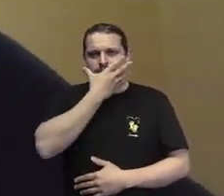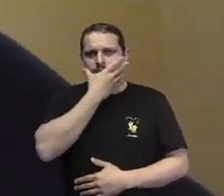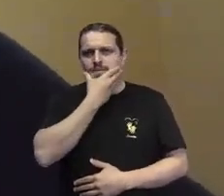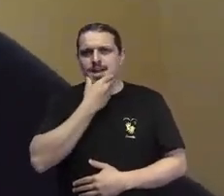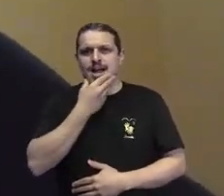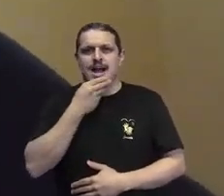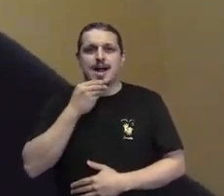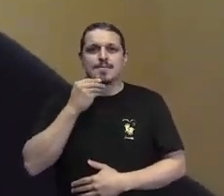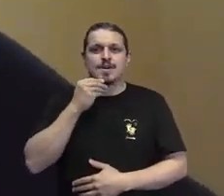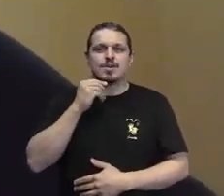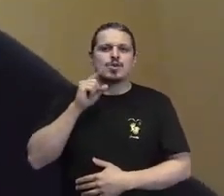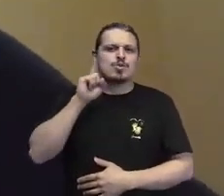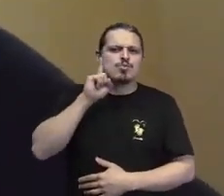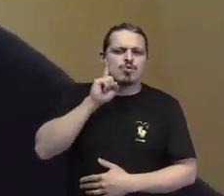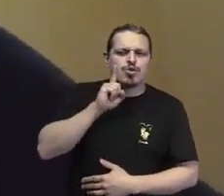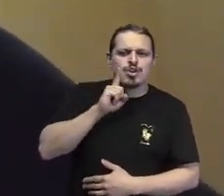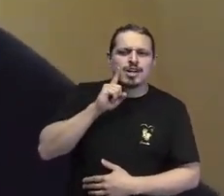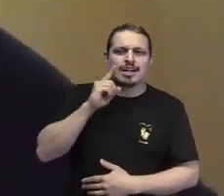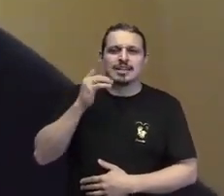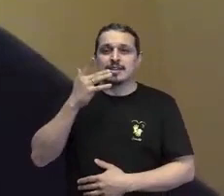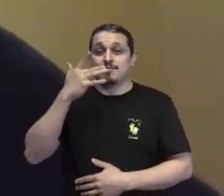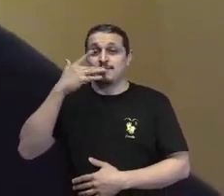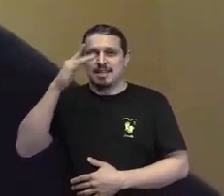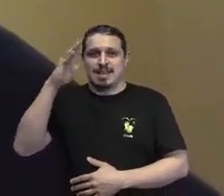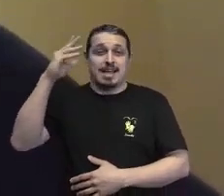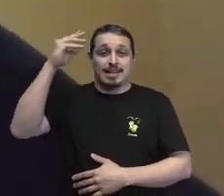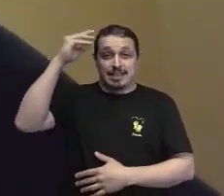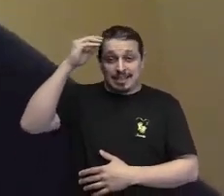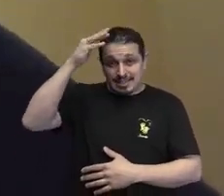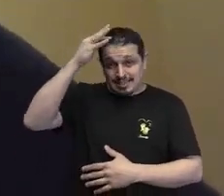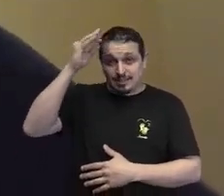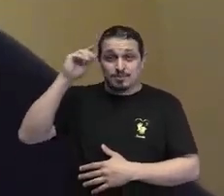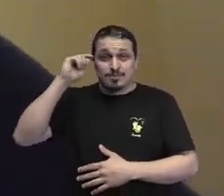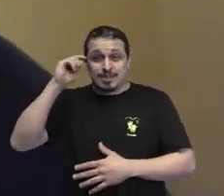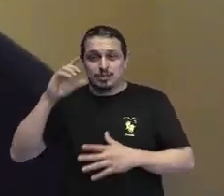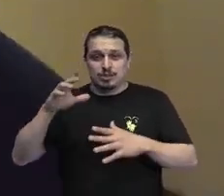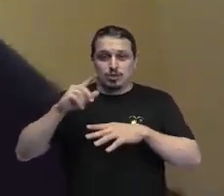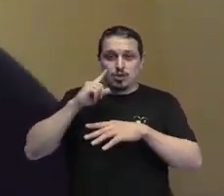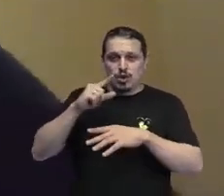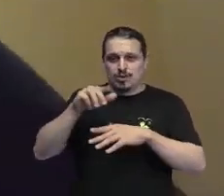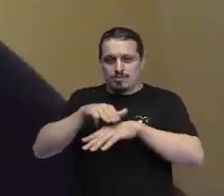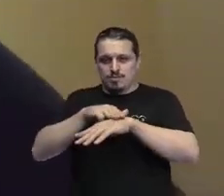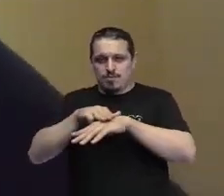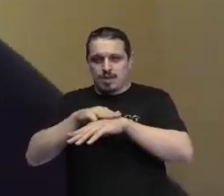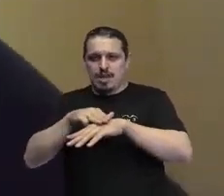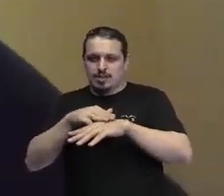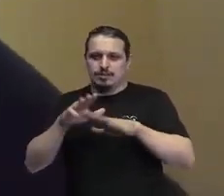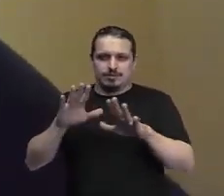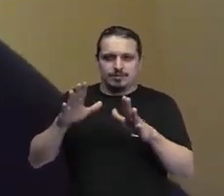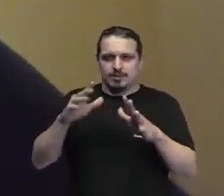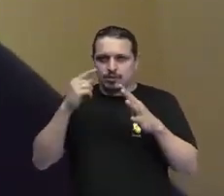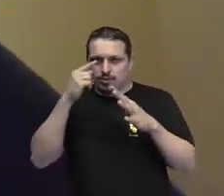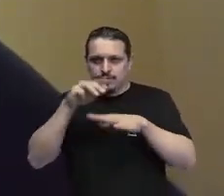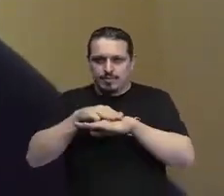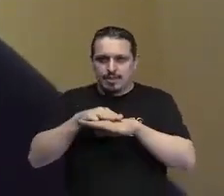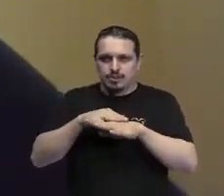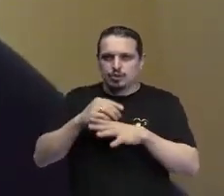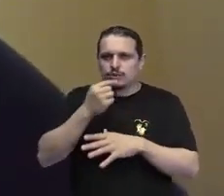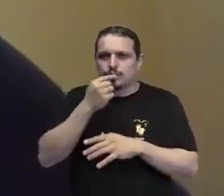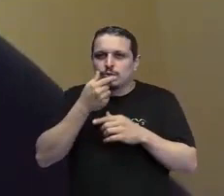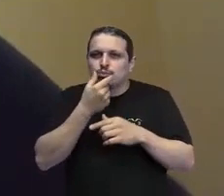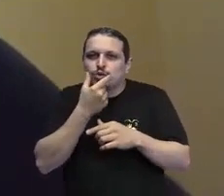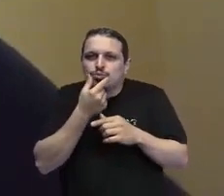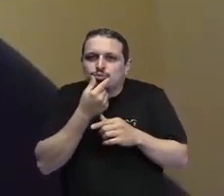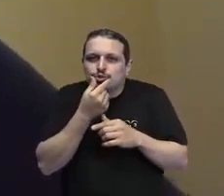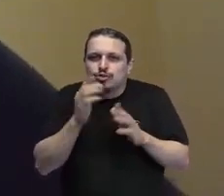eu tenho cabelos curtos, castanhos, barbas e olhos castanhos também, nariz e boca média, eu tenho